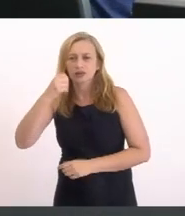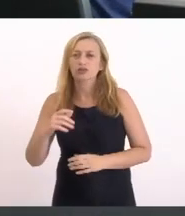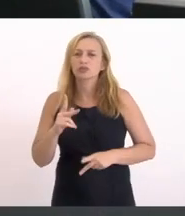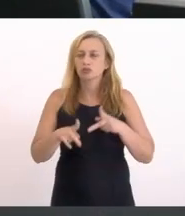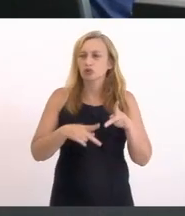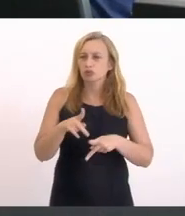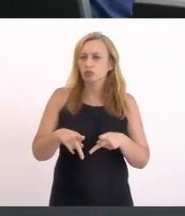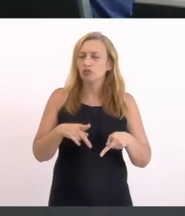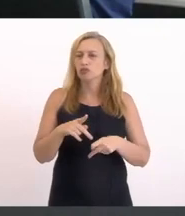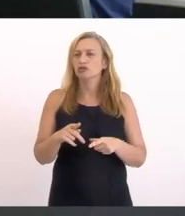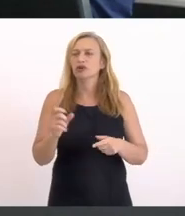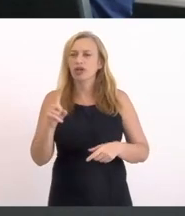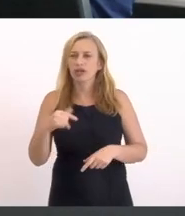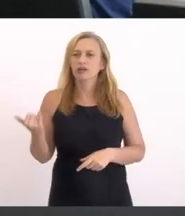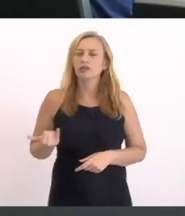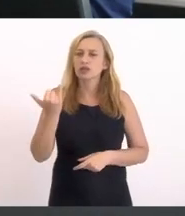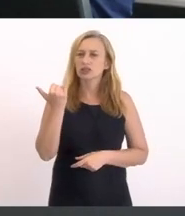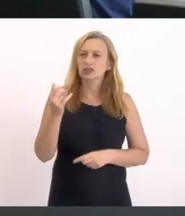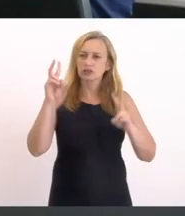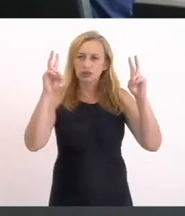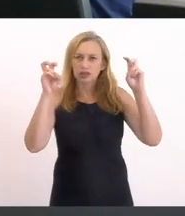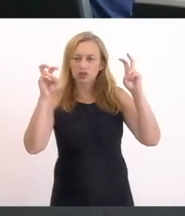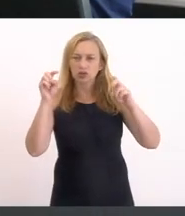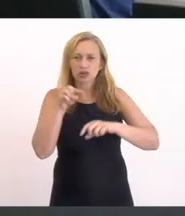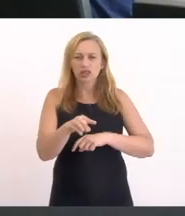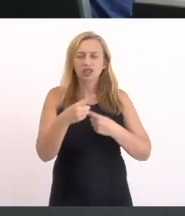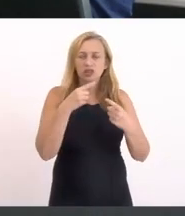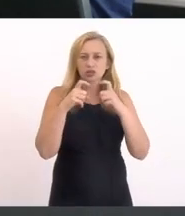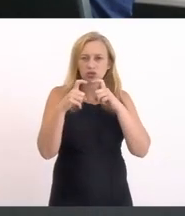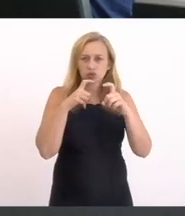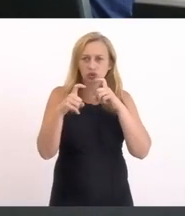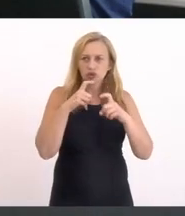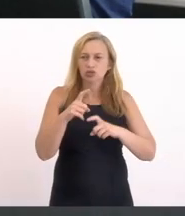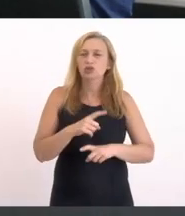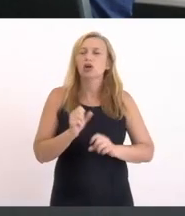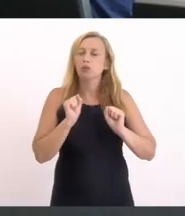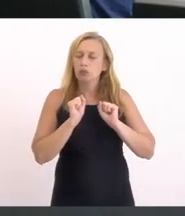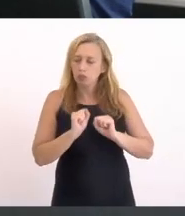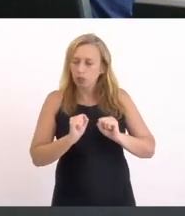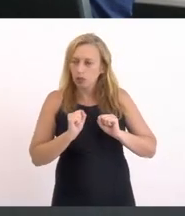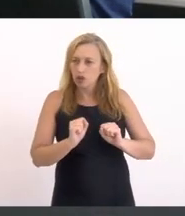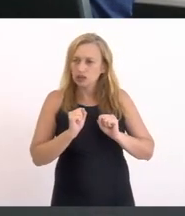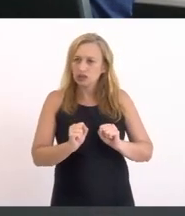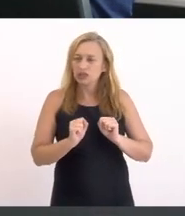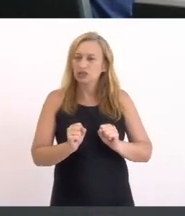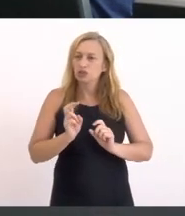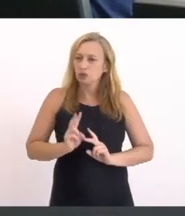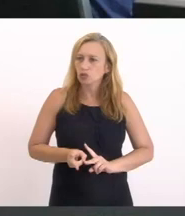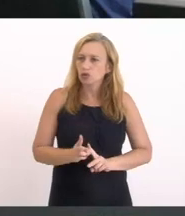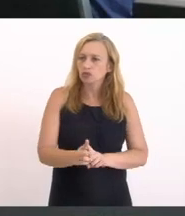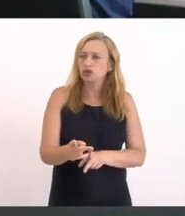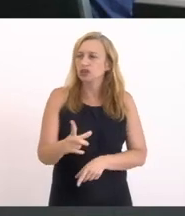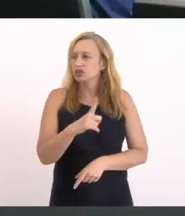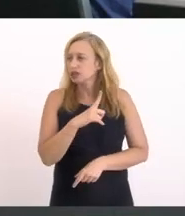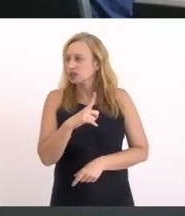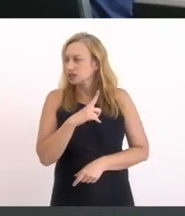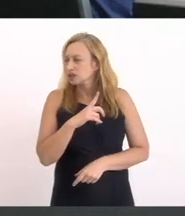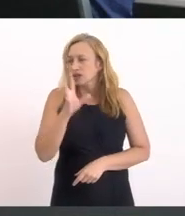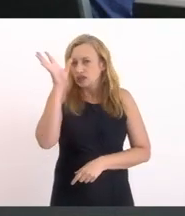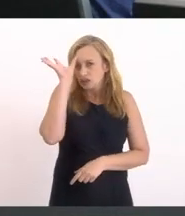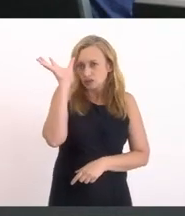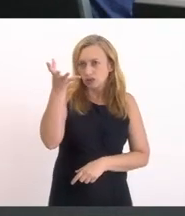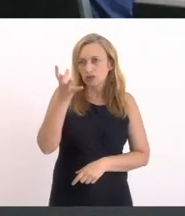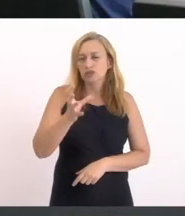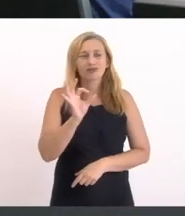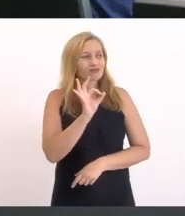muito importante Que os assuntos Que estão aqui Sendo debatidos Possam ter continuidade E solução